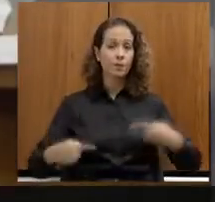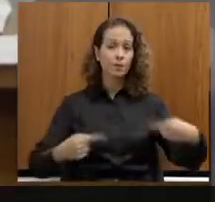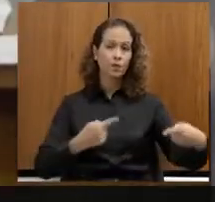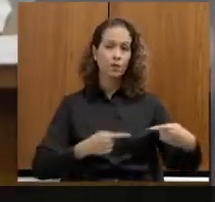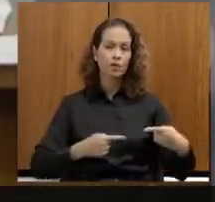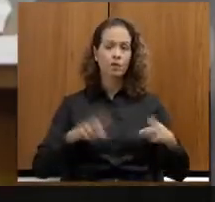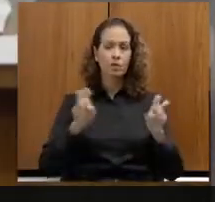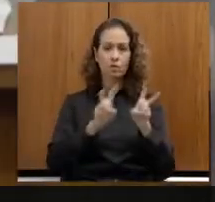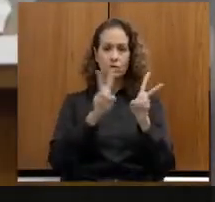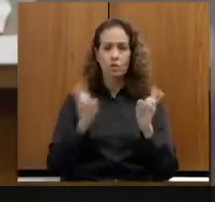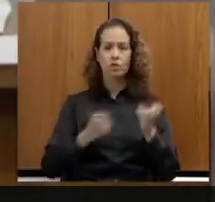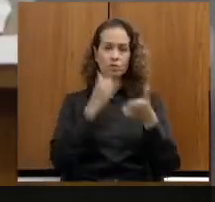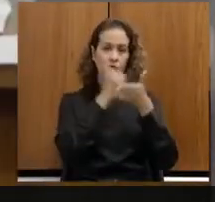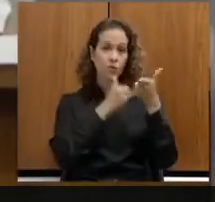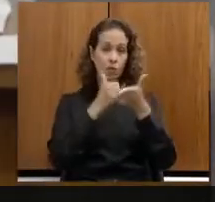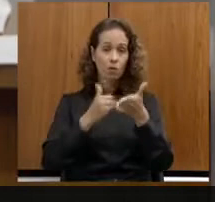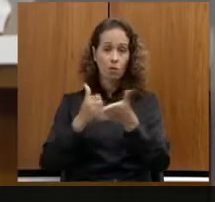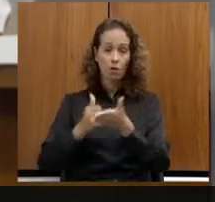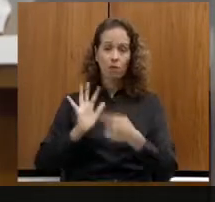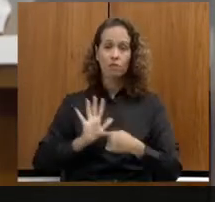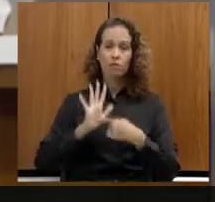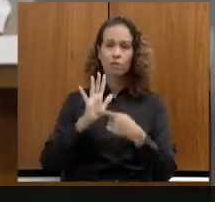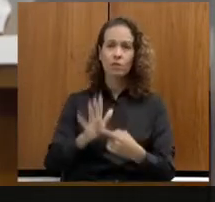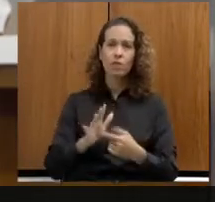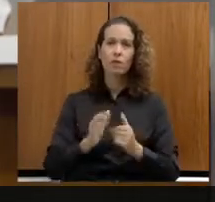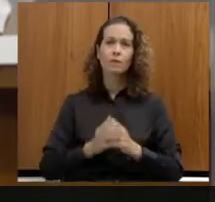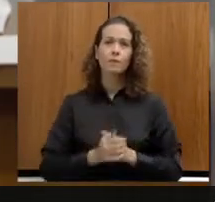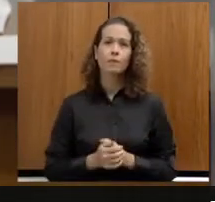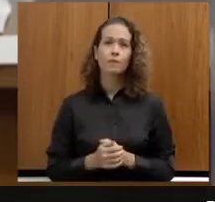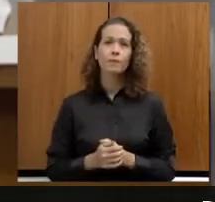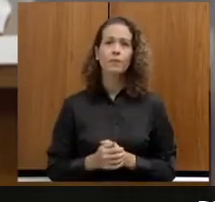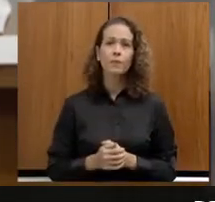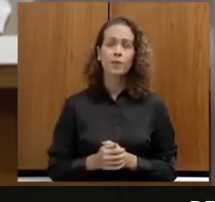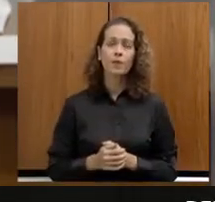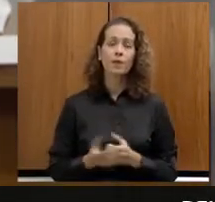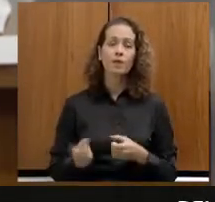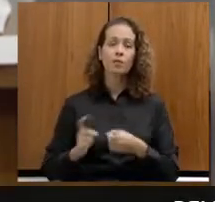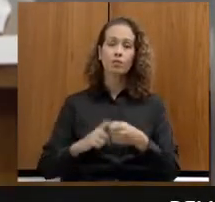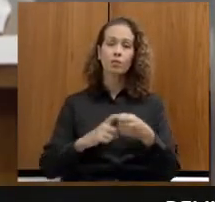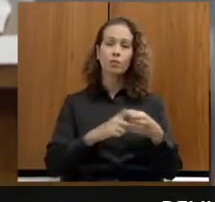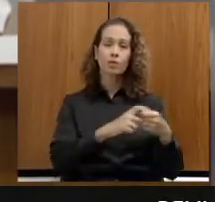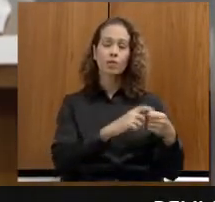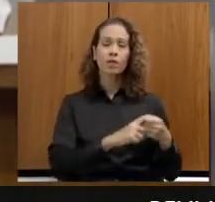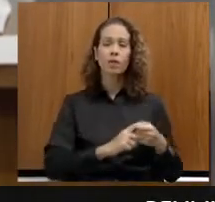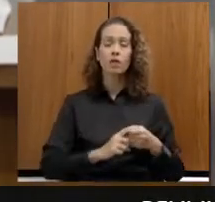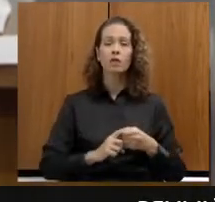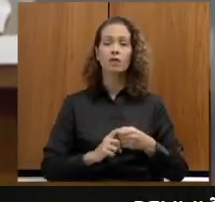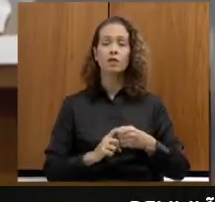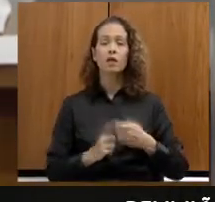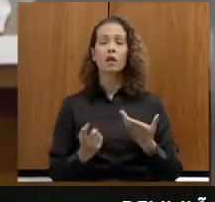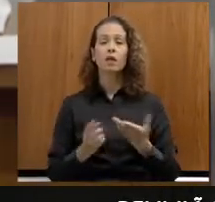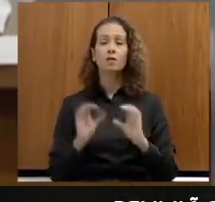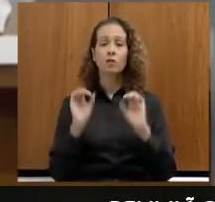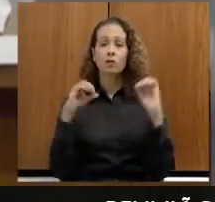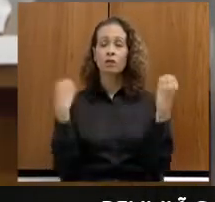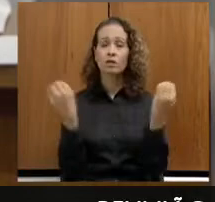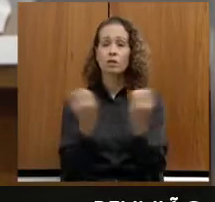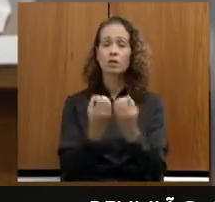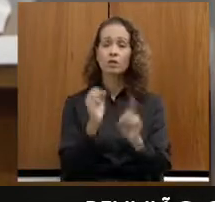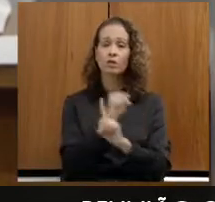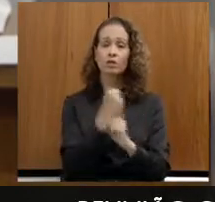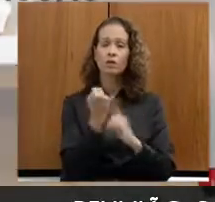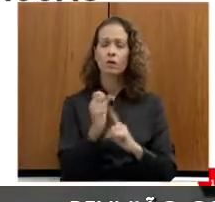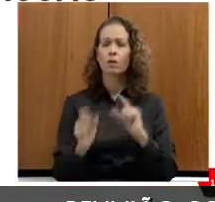drogas, eu queria destacar a ampliação com as parcerias das organizações sociais, que são as